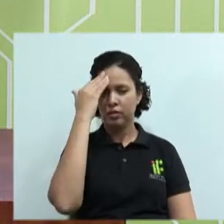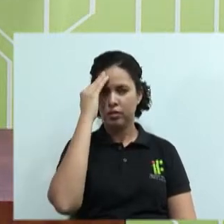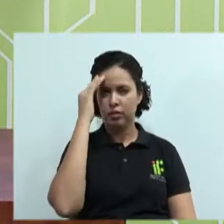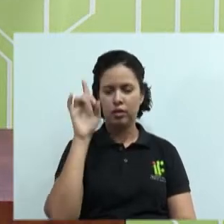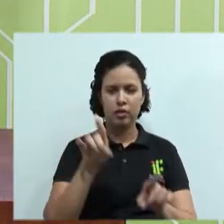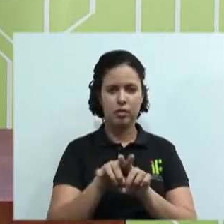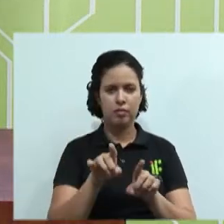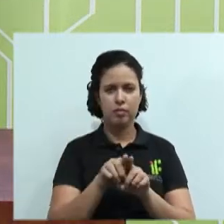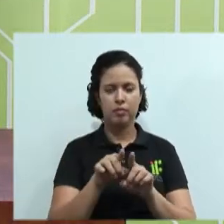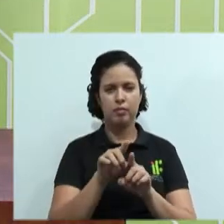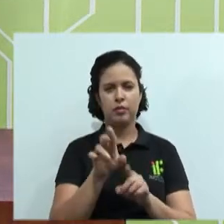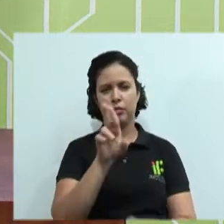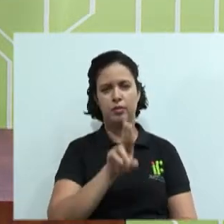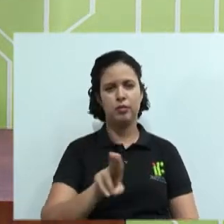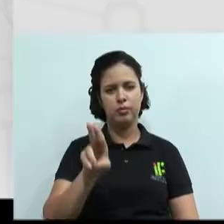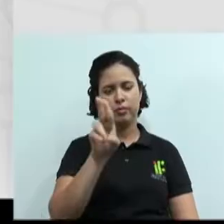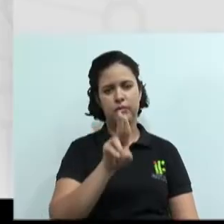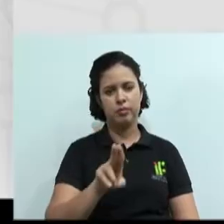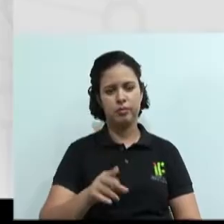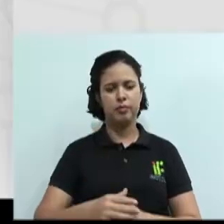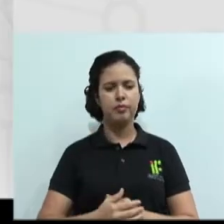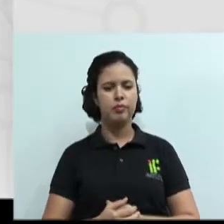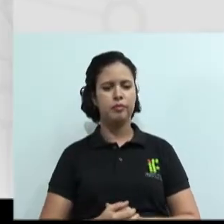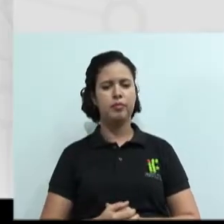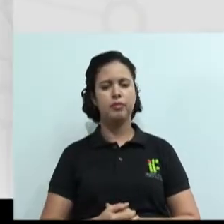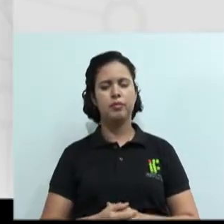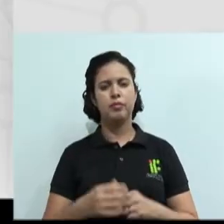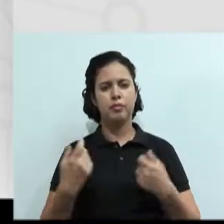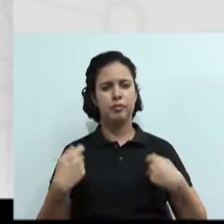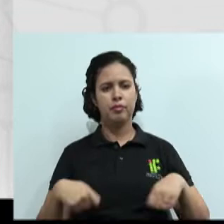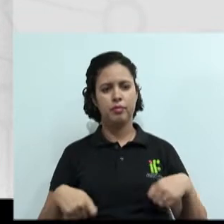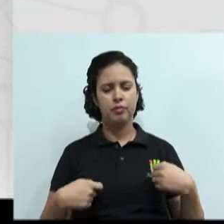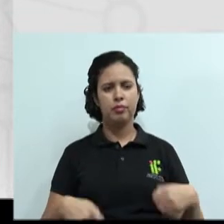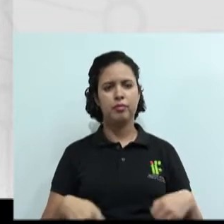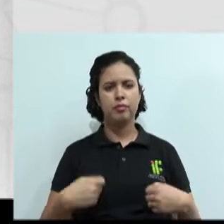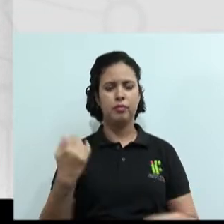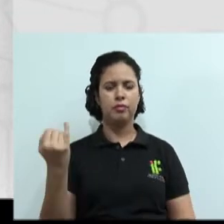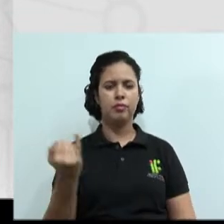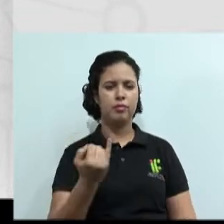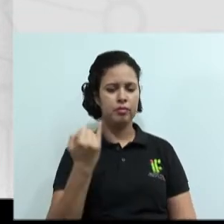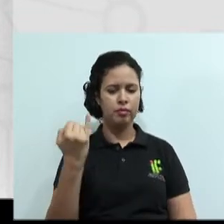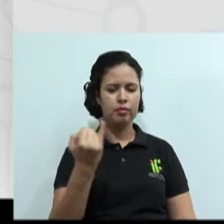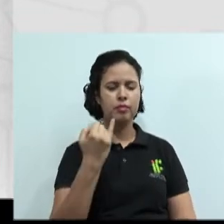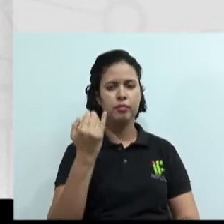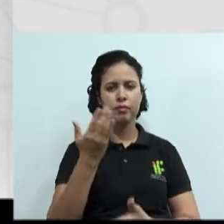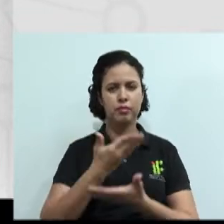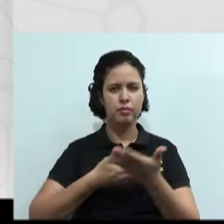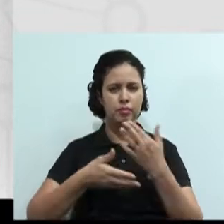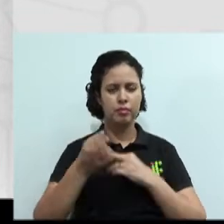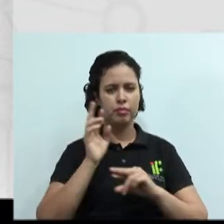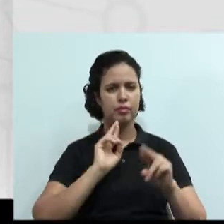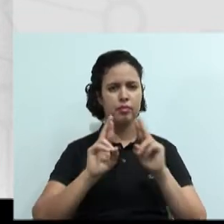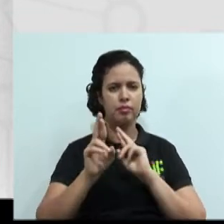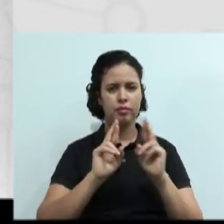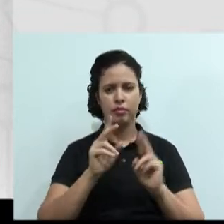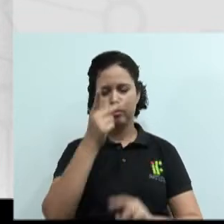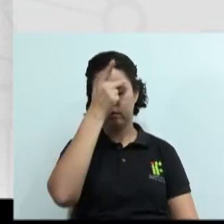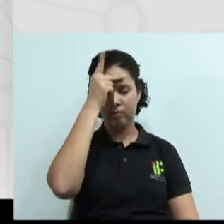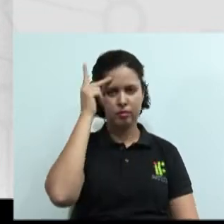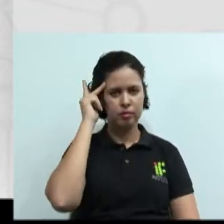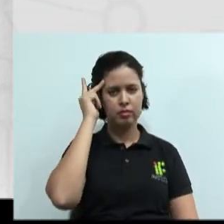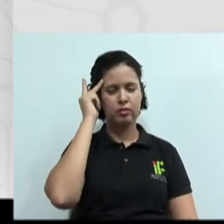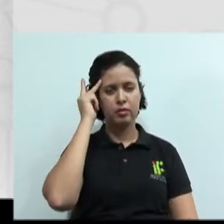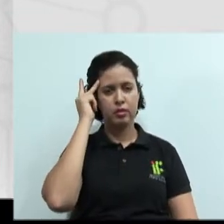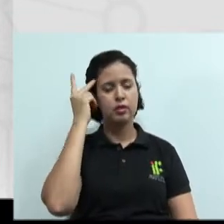aplicação, ok? Então, olha aí. Daí a necessidade e a importância das relações pessoais, como o professor